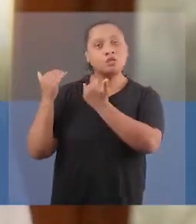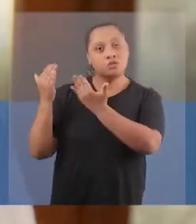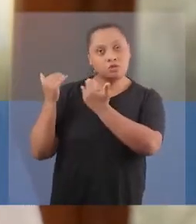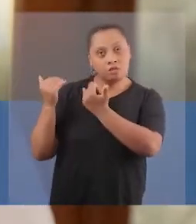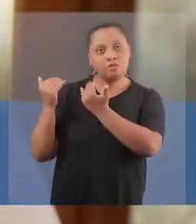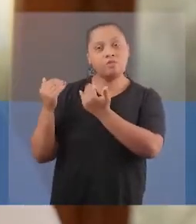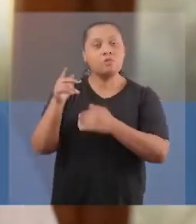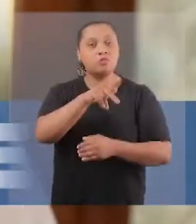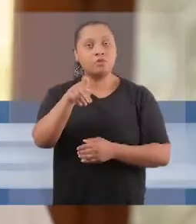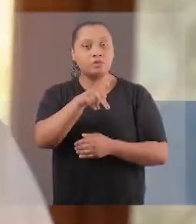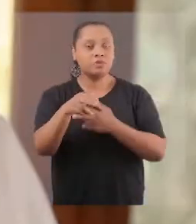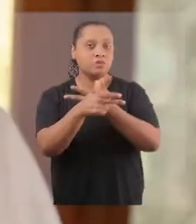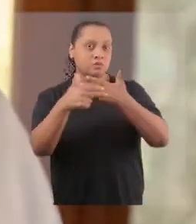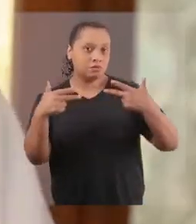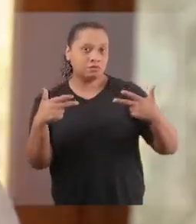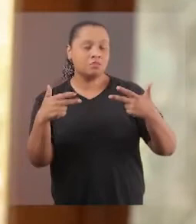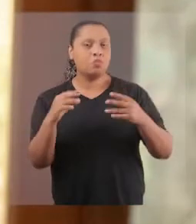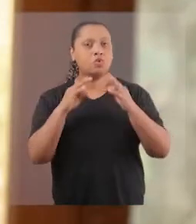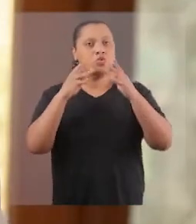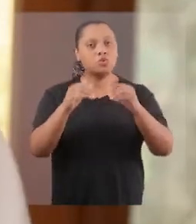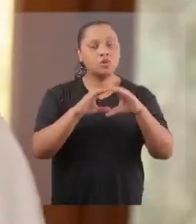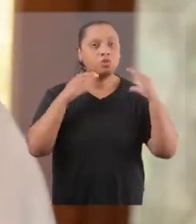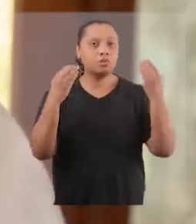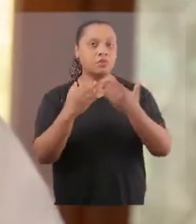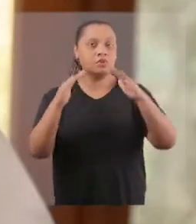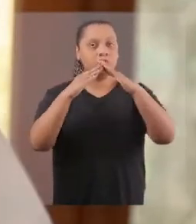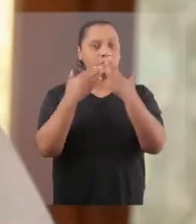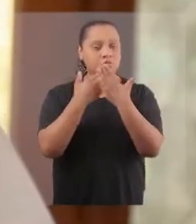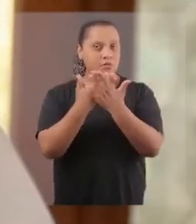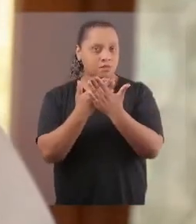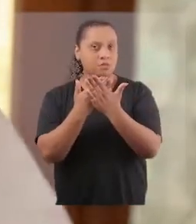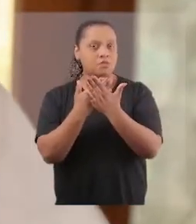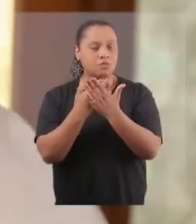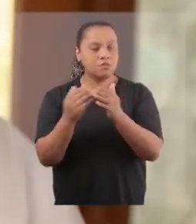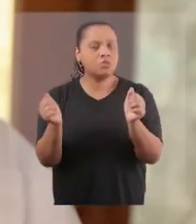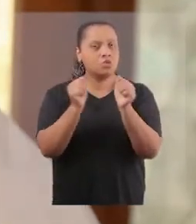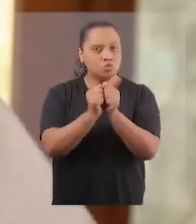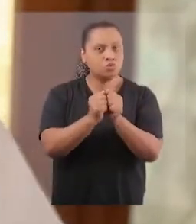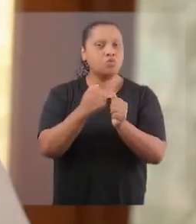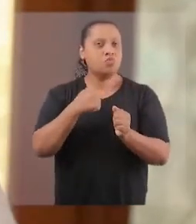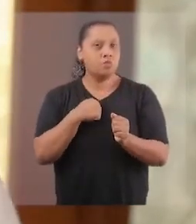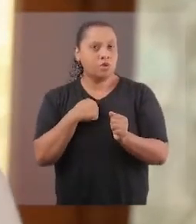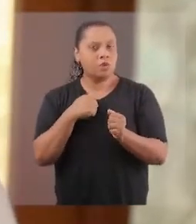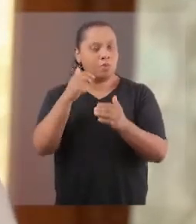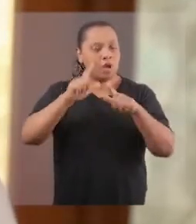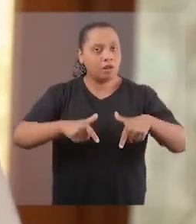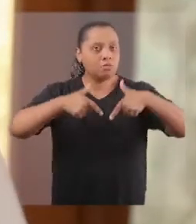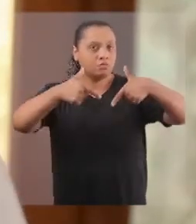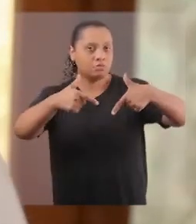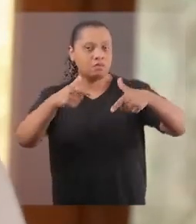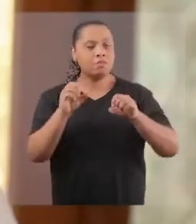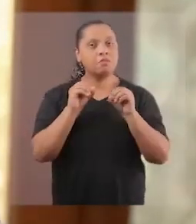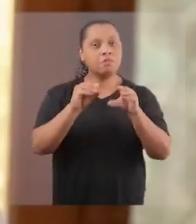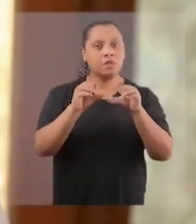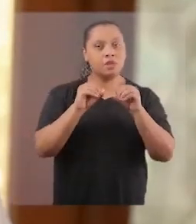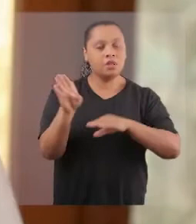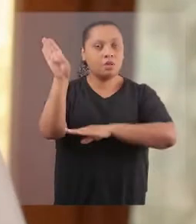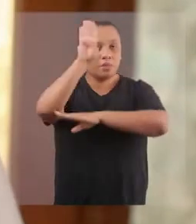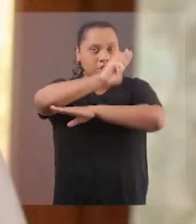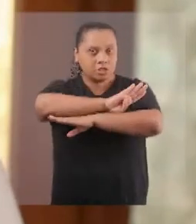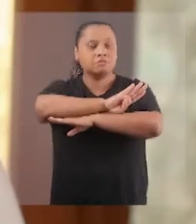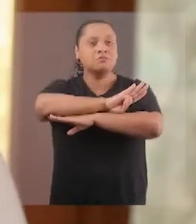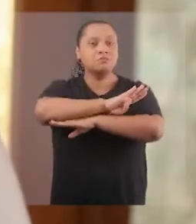verdade pelas crianças, pelos jovens, pelos professores, por toda a comunidade escolar. Contem comigo